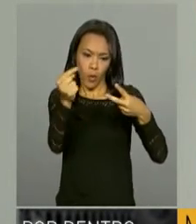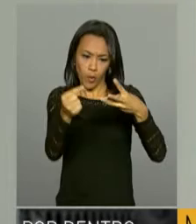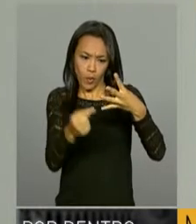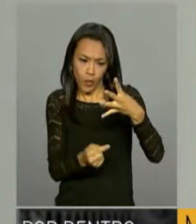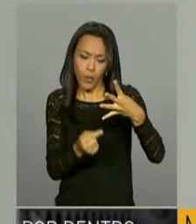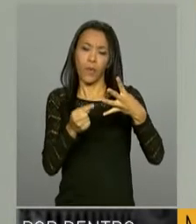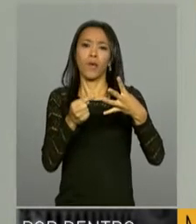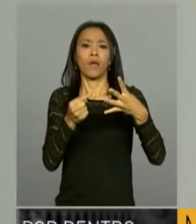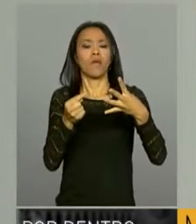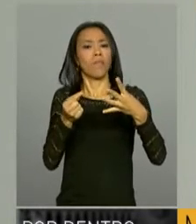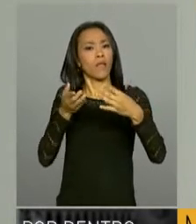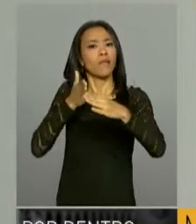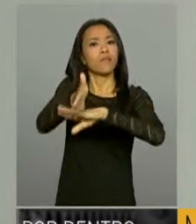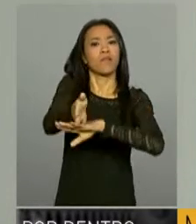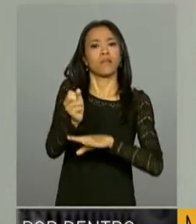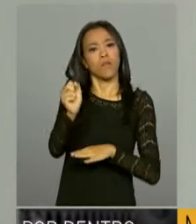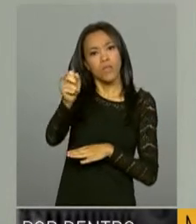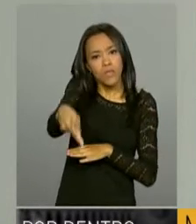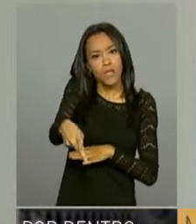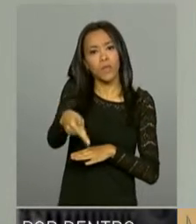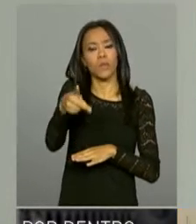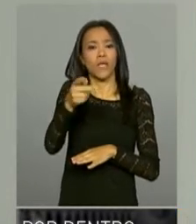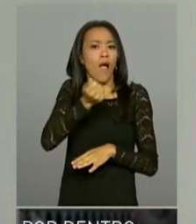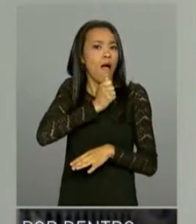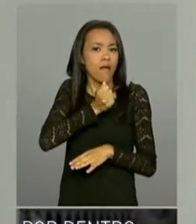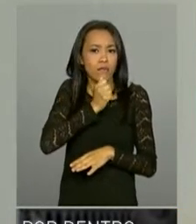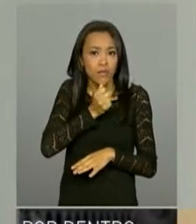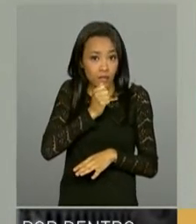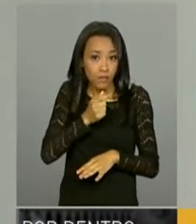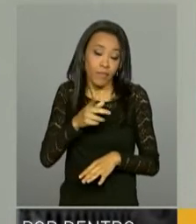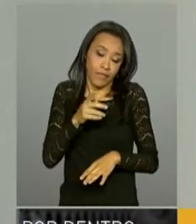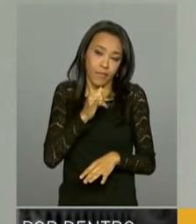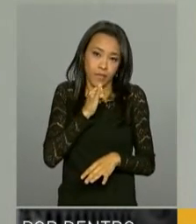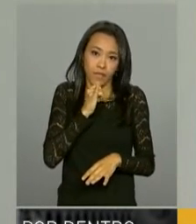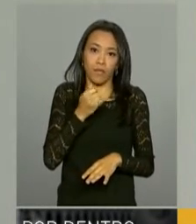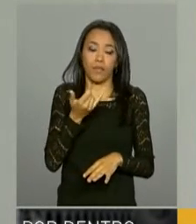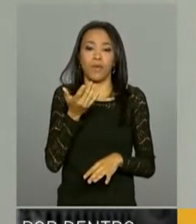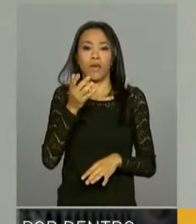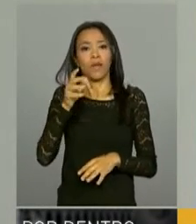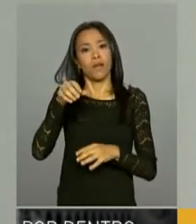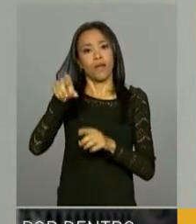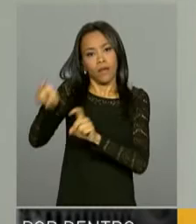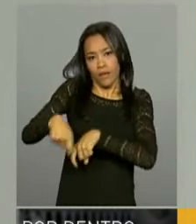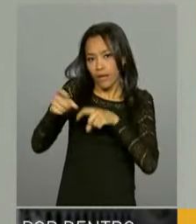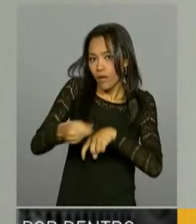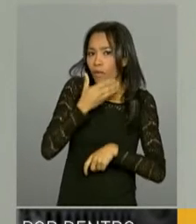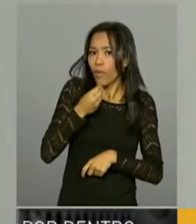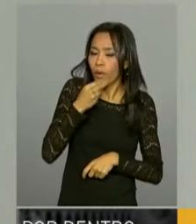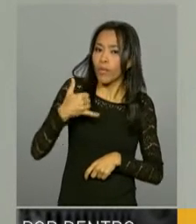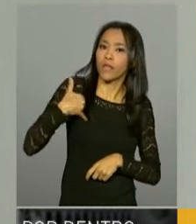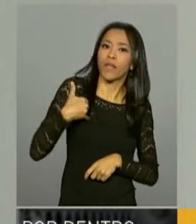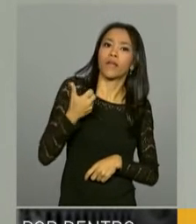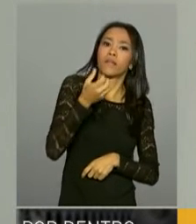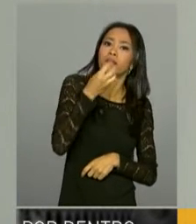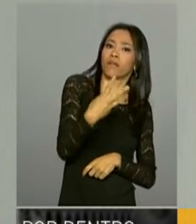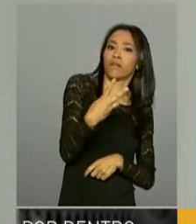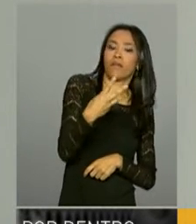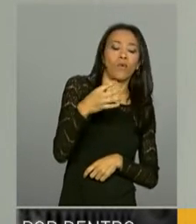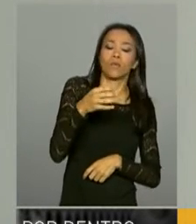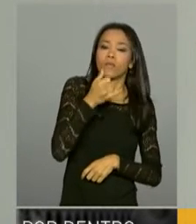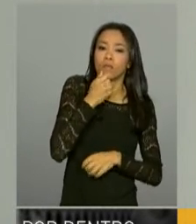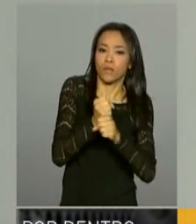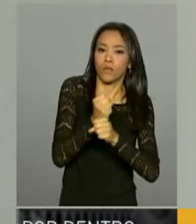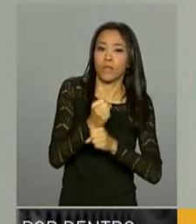aposentadoria, não se aposentou, mas já tem, digamos, um trabalhador urbano, um homem, já tem 36 anos de contribuição,